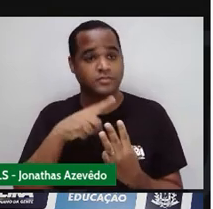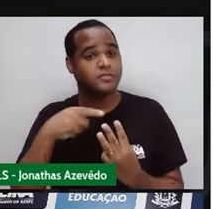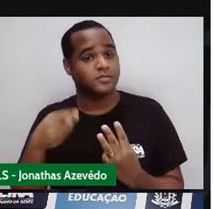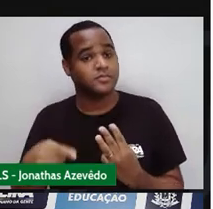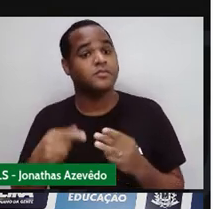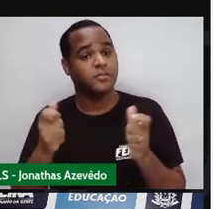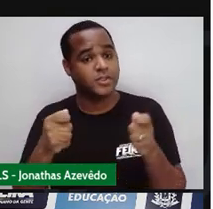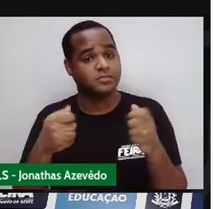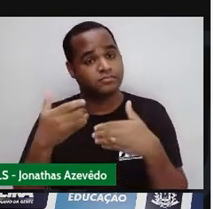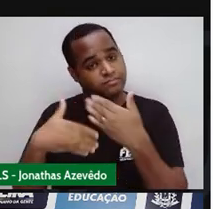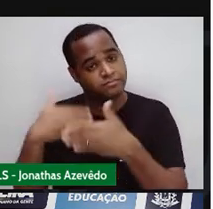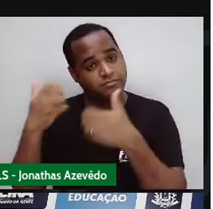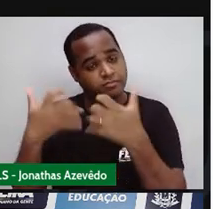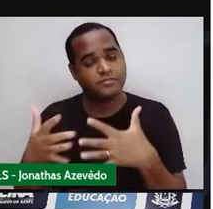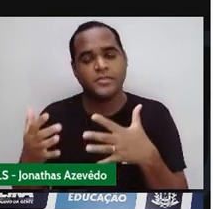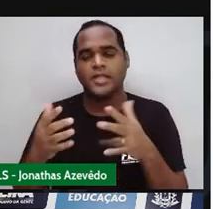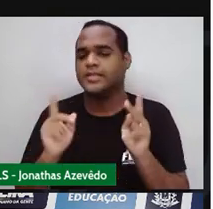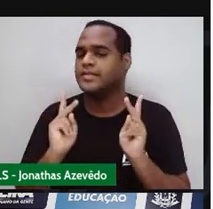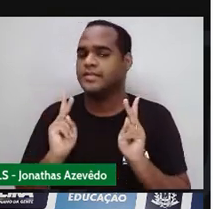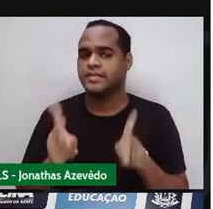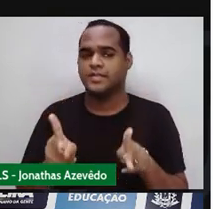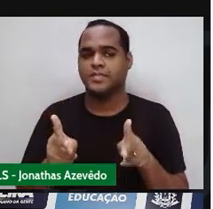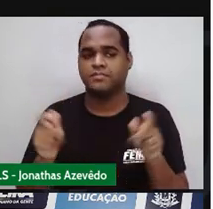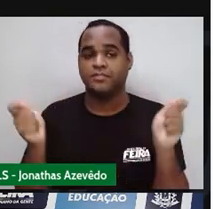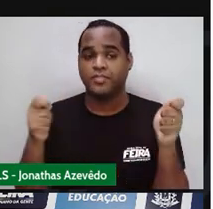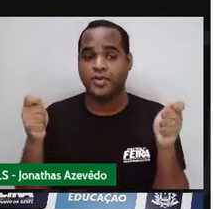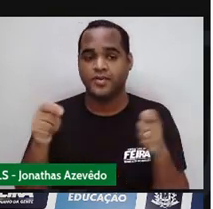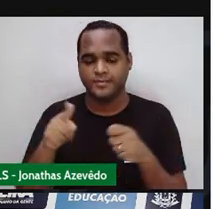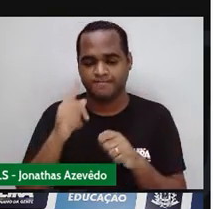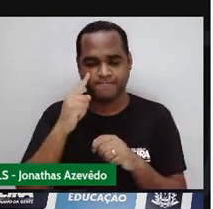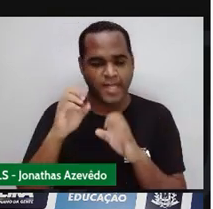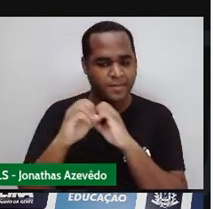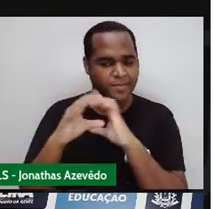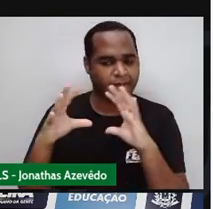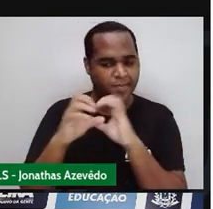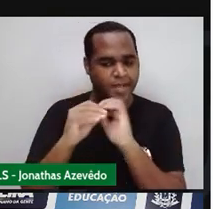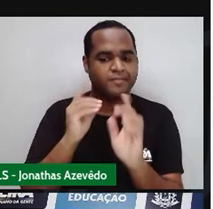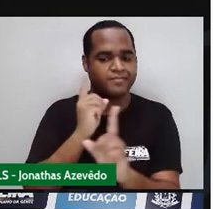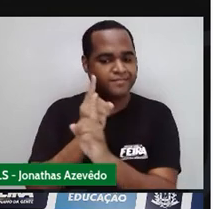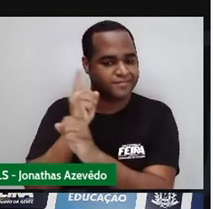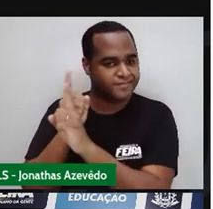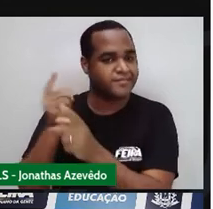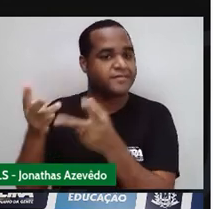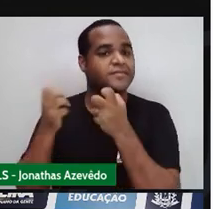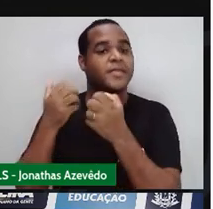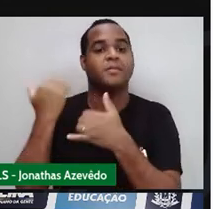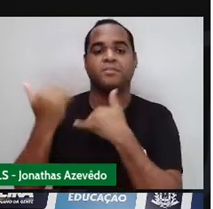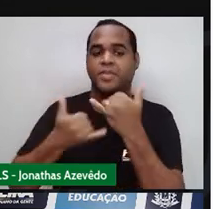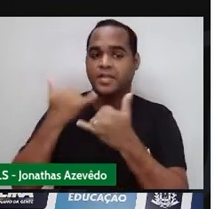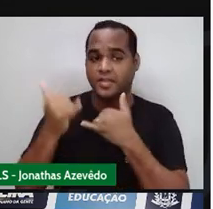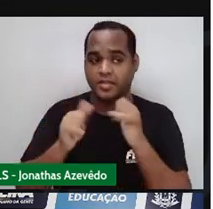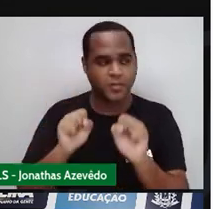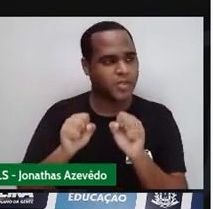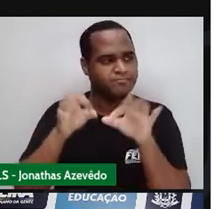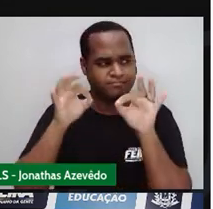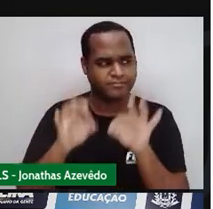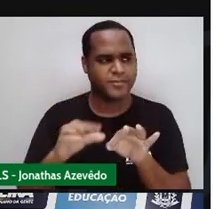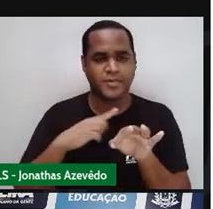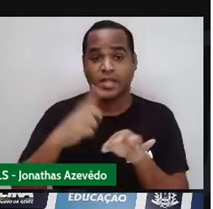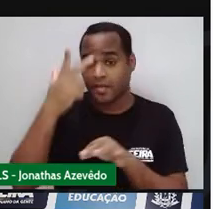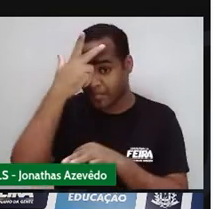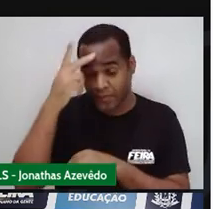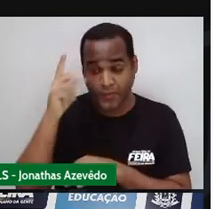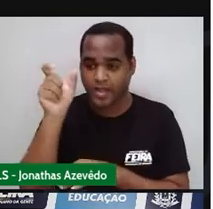E isso sempre vai ser possível descobrir Pra quem faz a brincadeira Sempre vai dar certo A pessoa